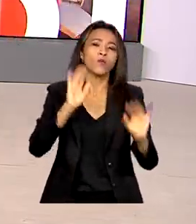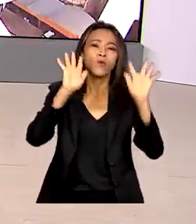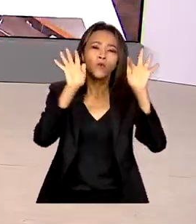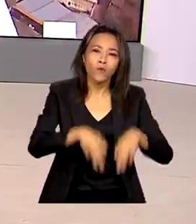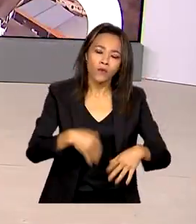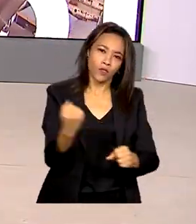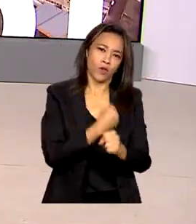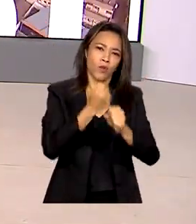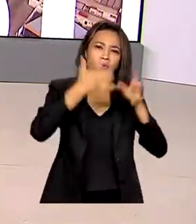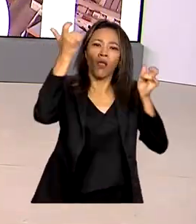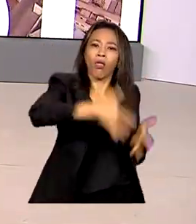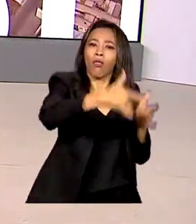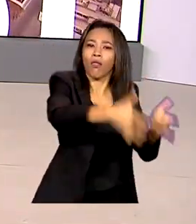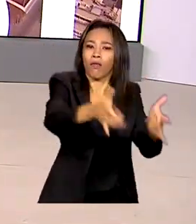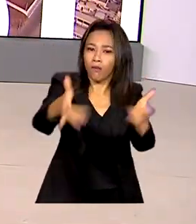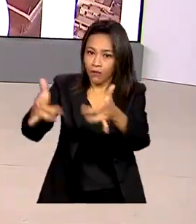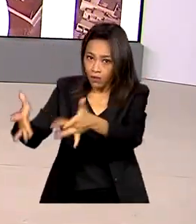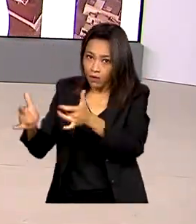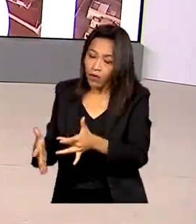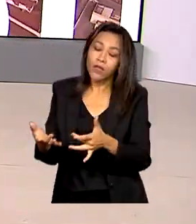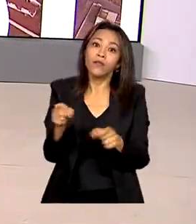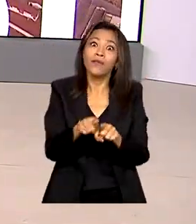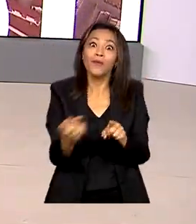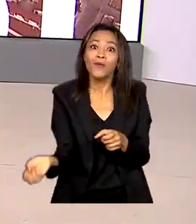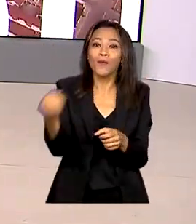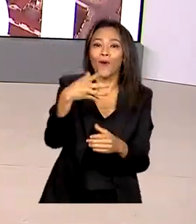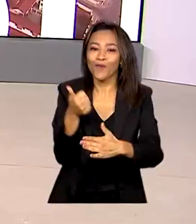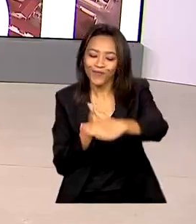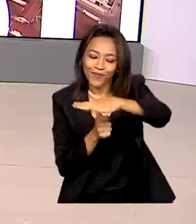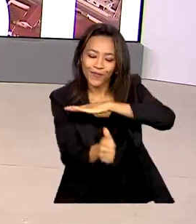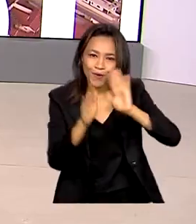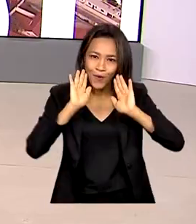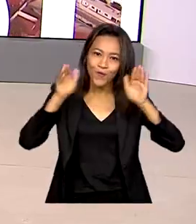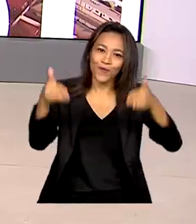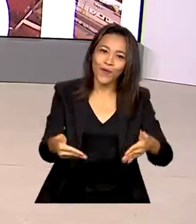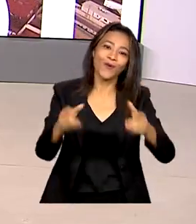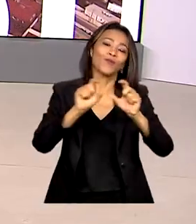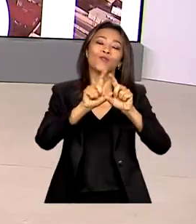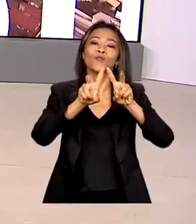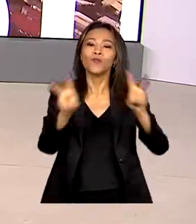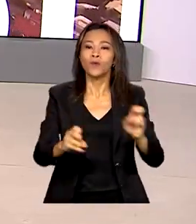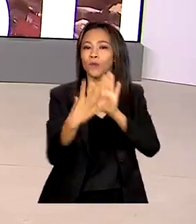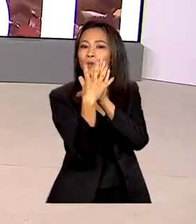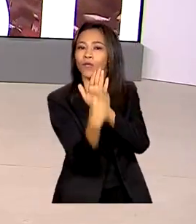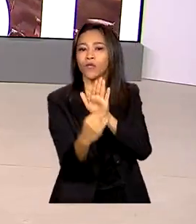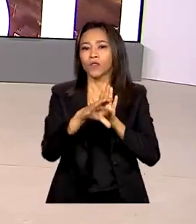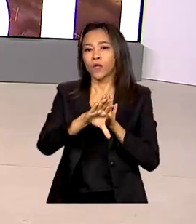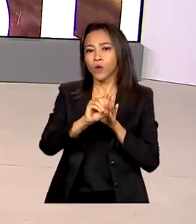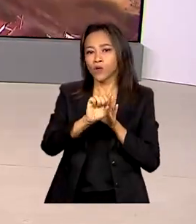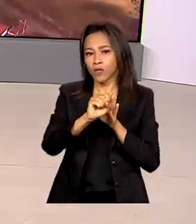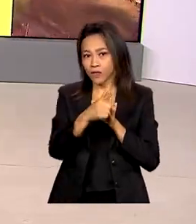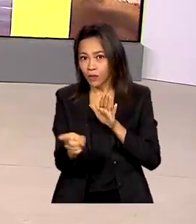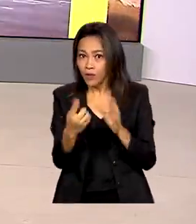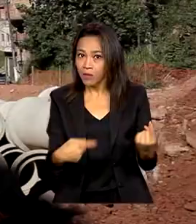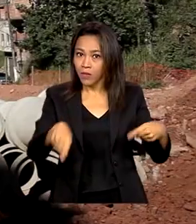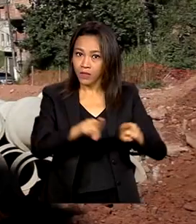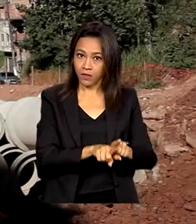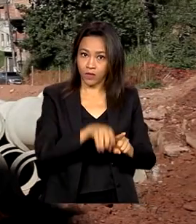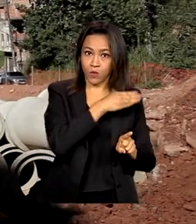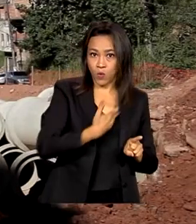paralisadas e também novos empreendimentos com foco em concessão e parcerias público-privadas.